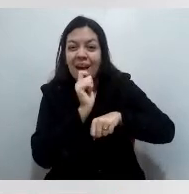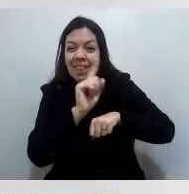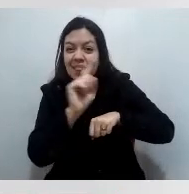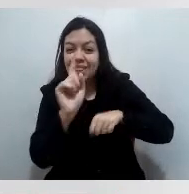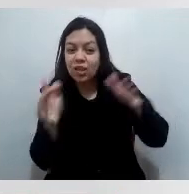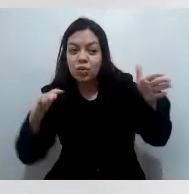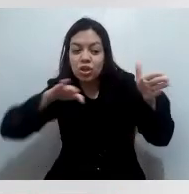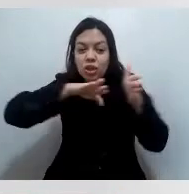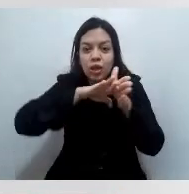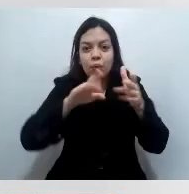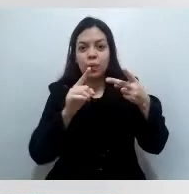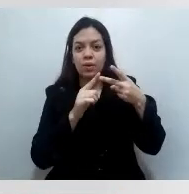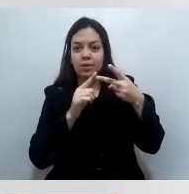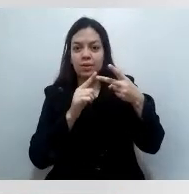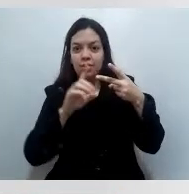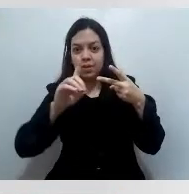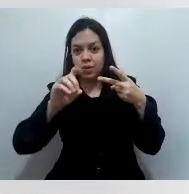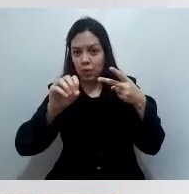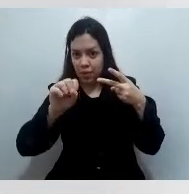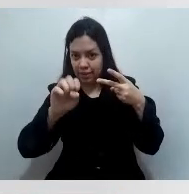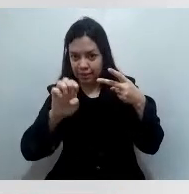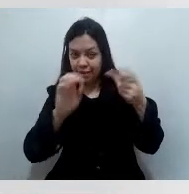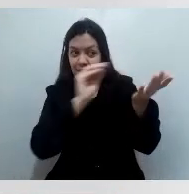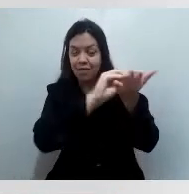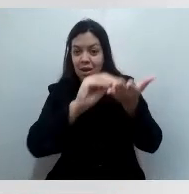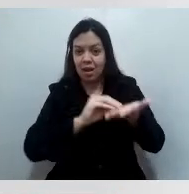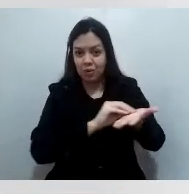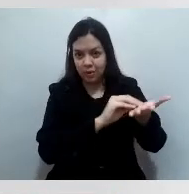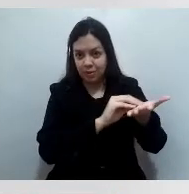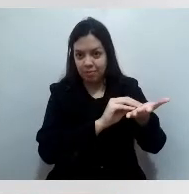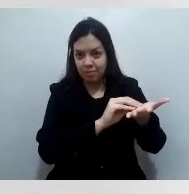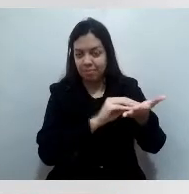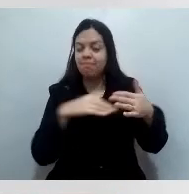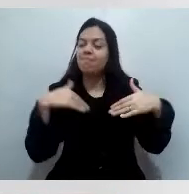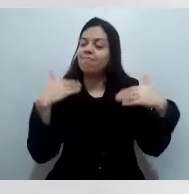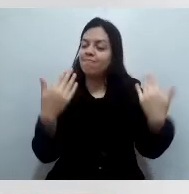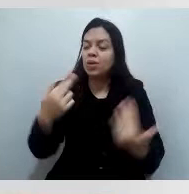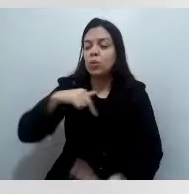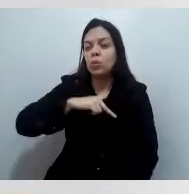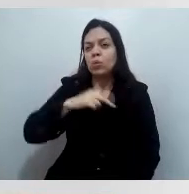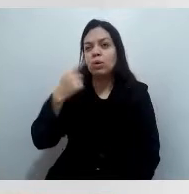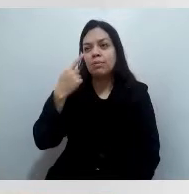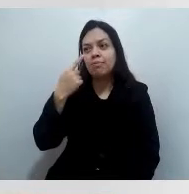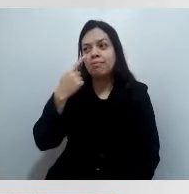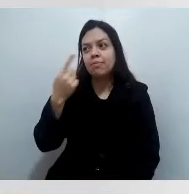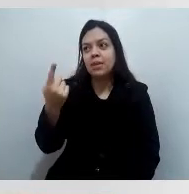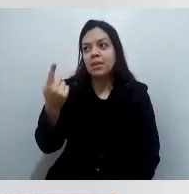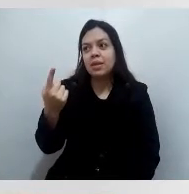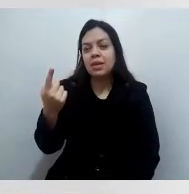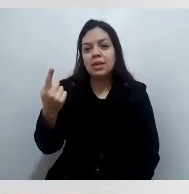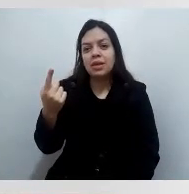protocolo do Ministério da Saúde e ficamos sem vacinas para a segunda dose, doutora?